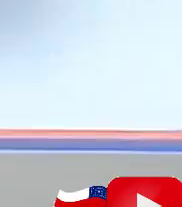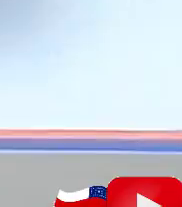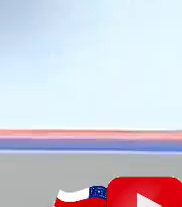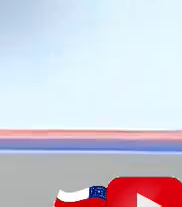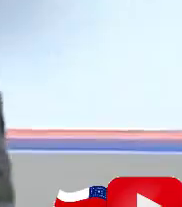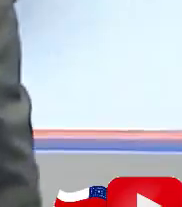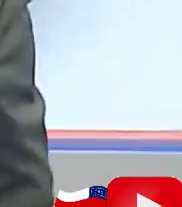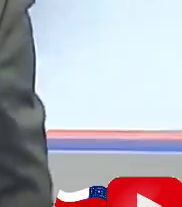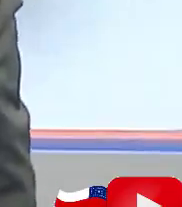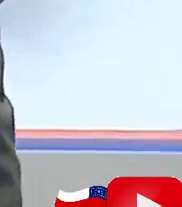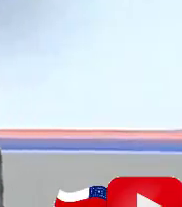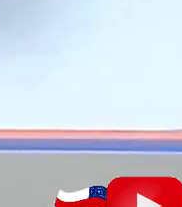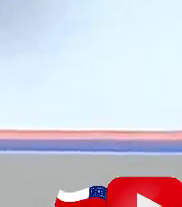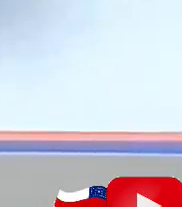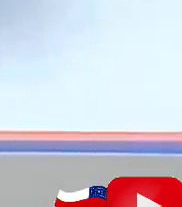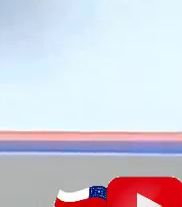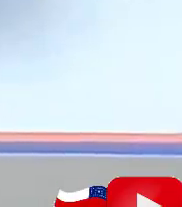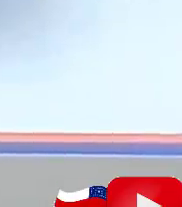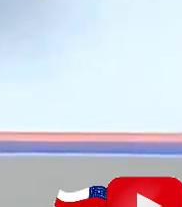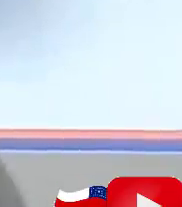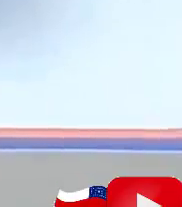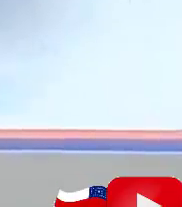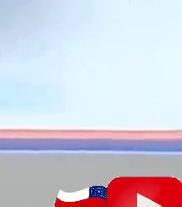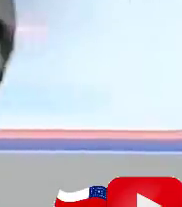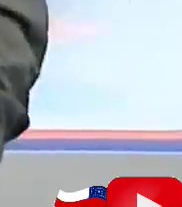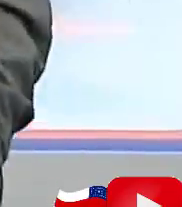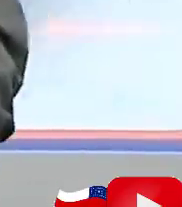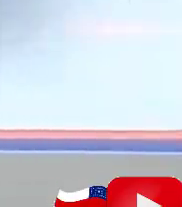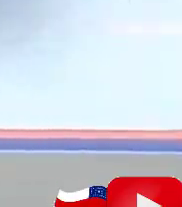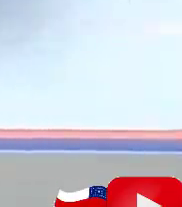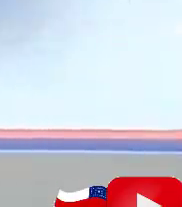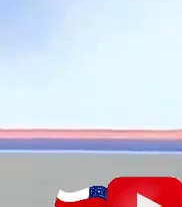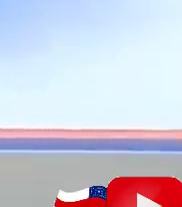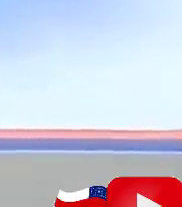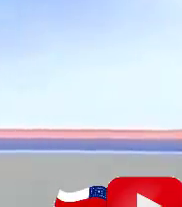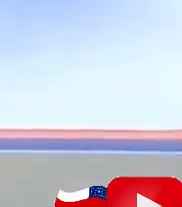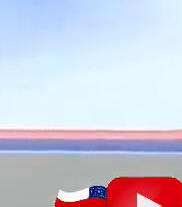durante uma transmissão pelas redes sociais, enquanto tentava acalmar a população.